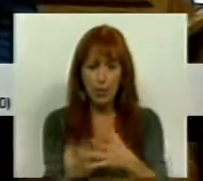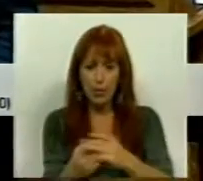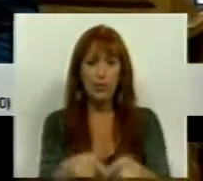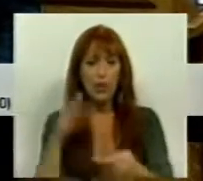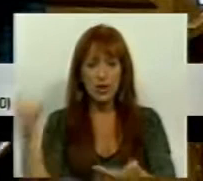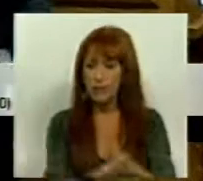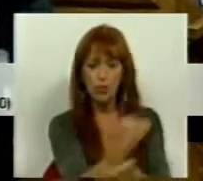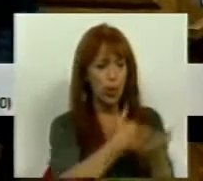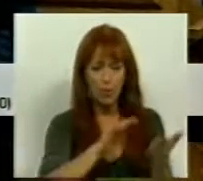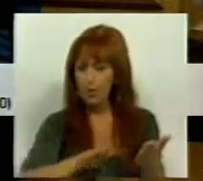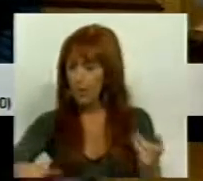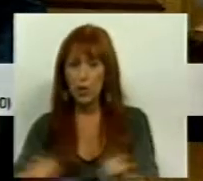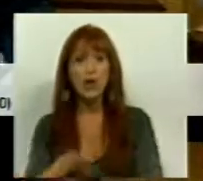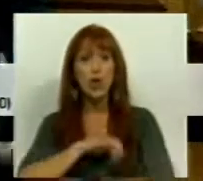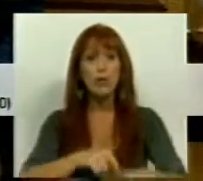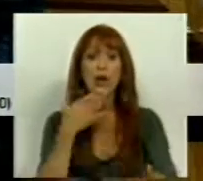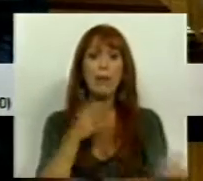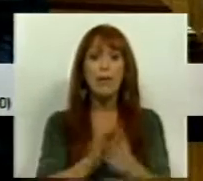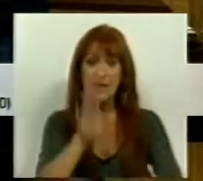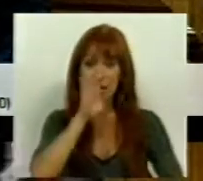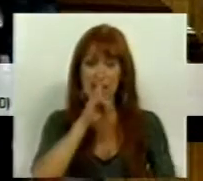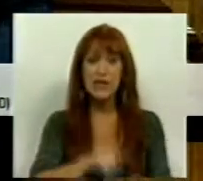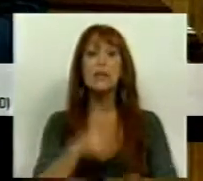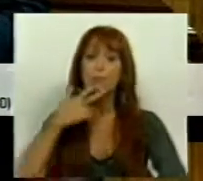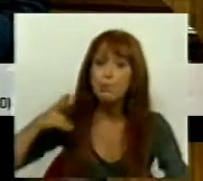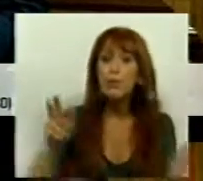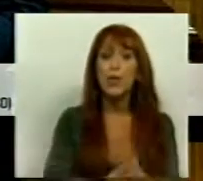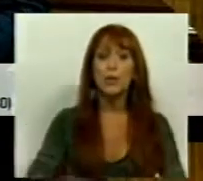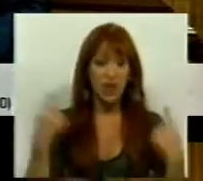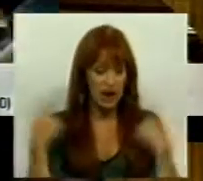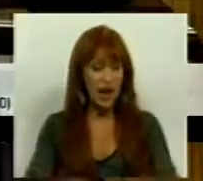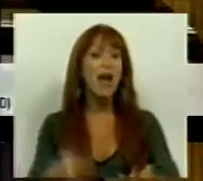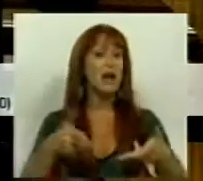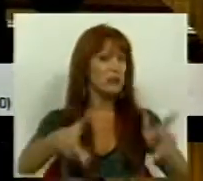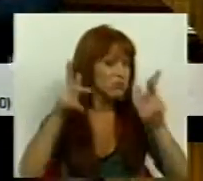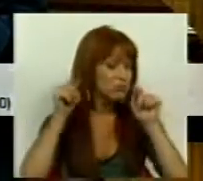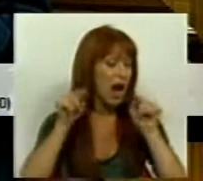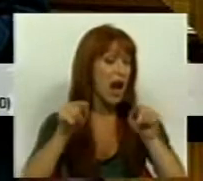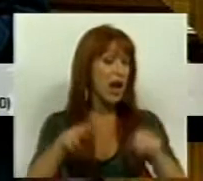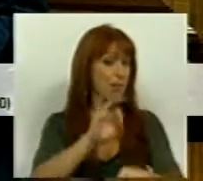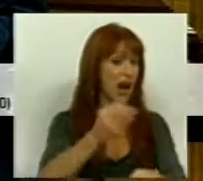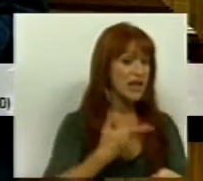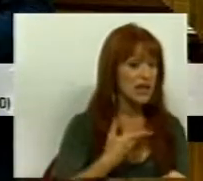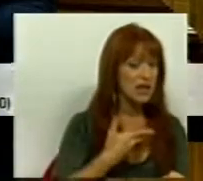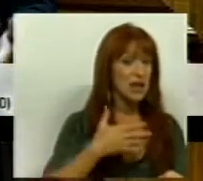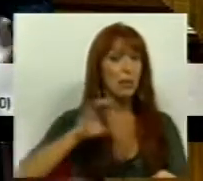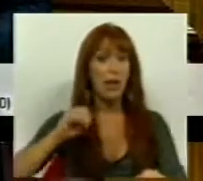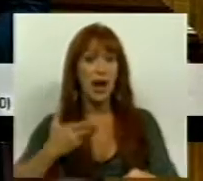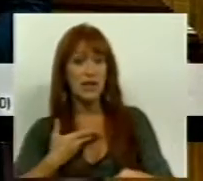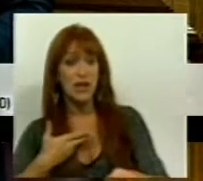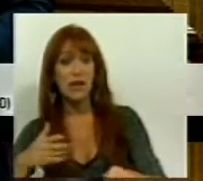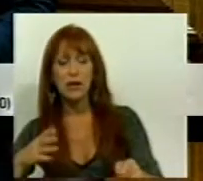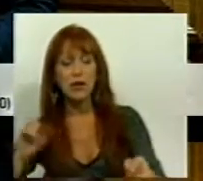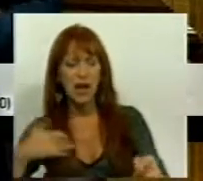inventário. Srs. Deputados, aproveito só para dizer que se fosse verdade que estão disponíveis PS, PSD e CDS para fazer um